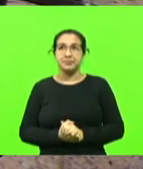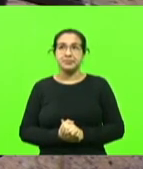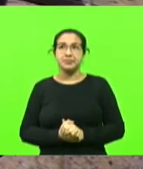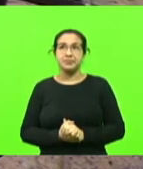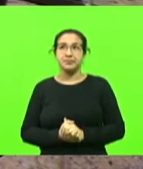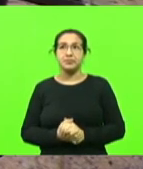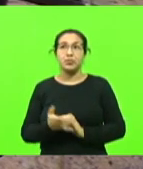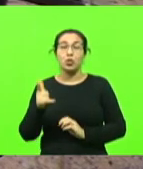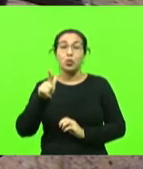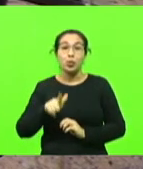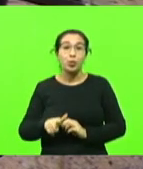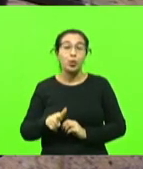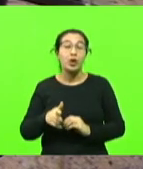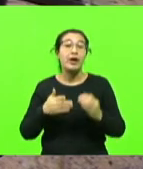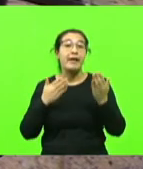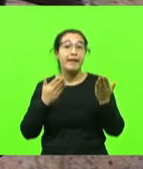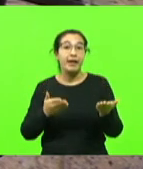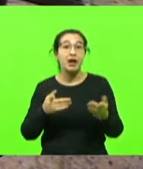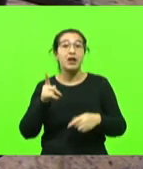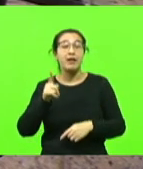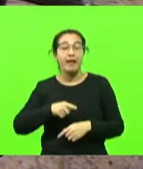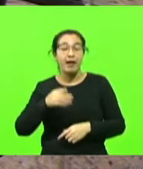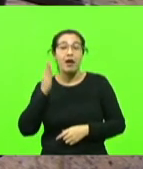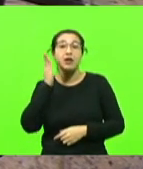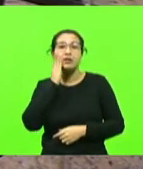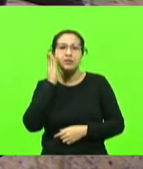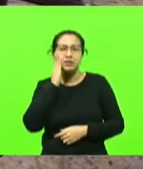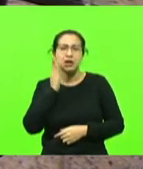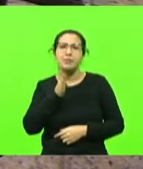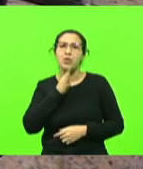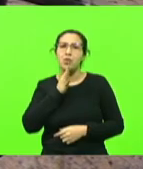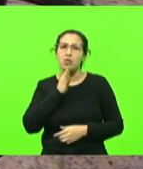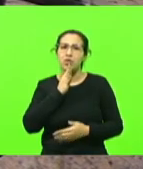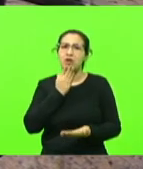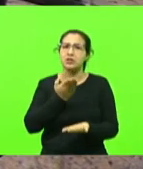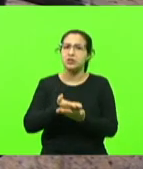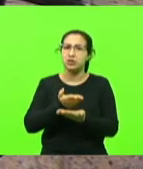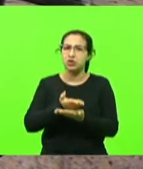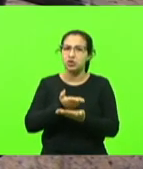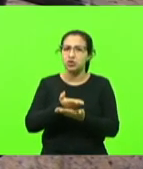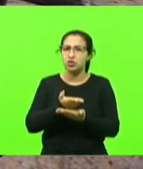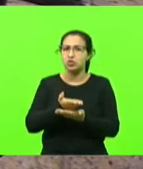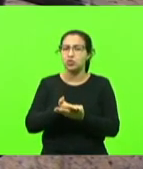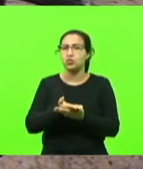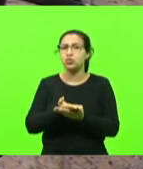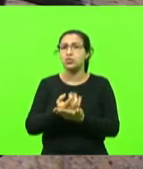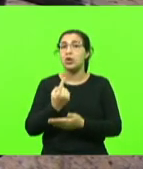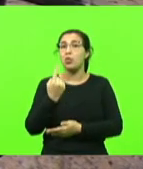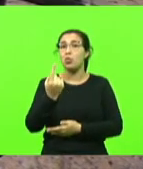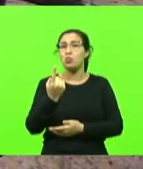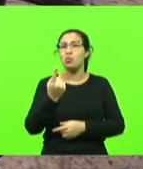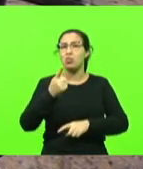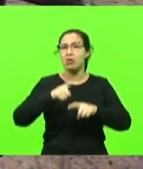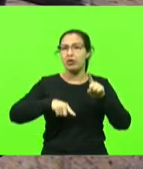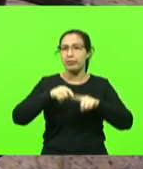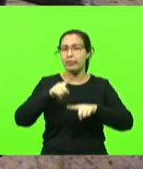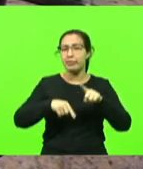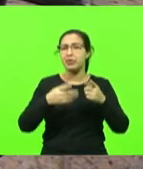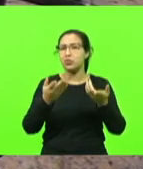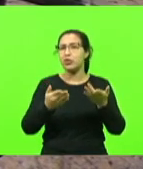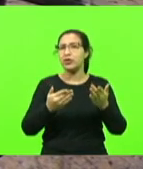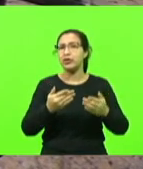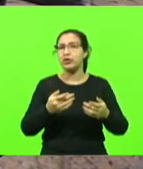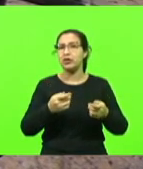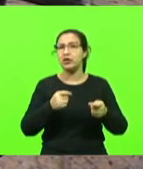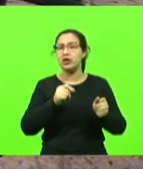ele é uma pessoa que tem conhecimento de causa, um estudioso, só uma máquina que ele desenvolveu para ajudar na medicina,